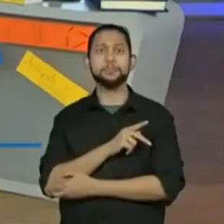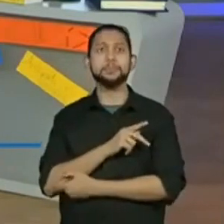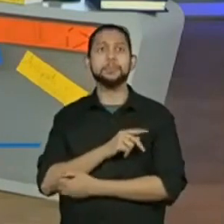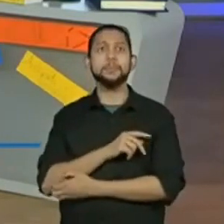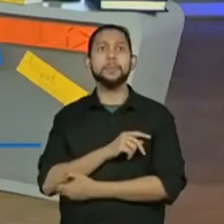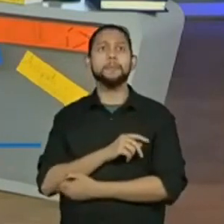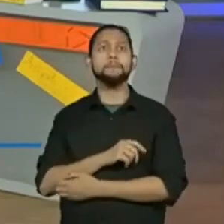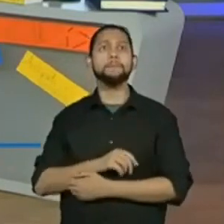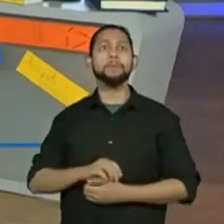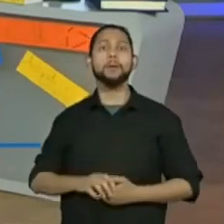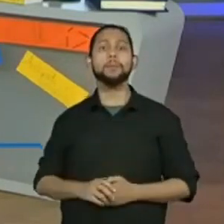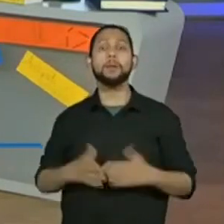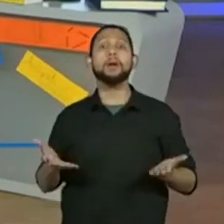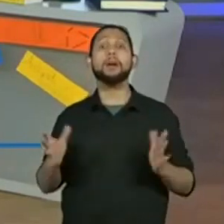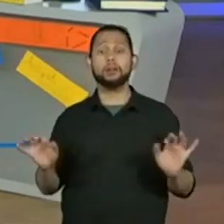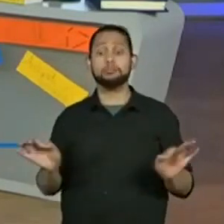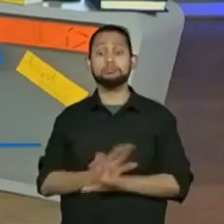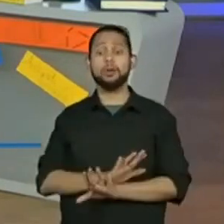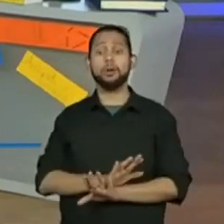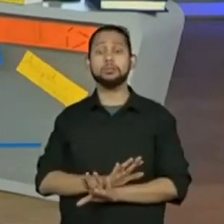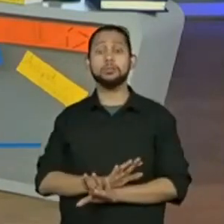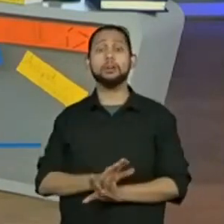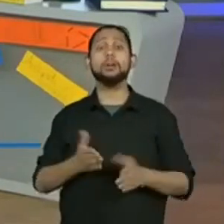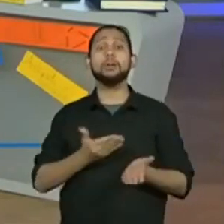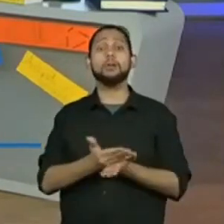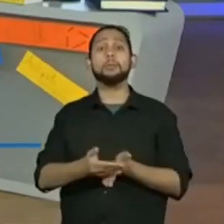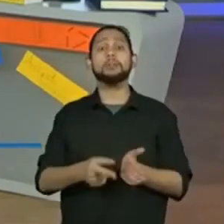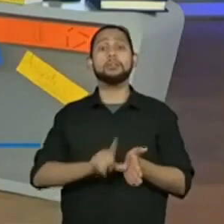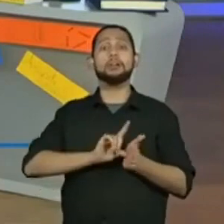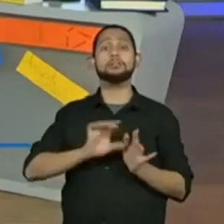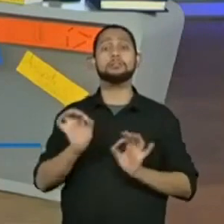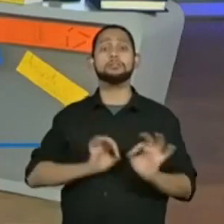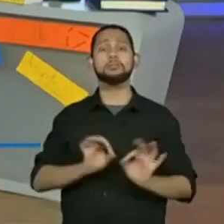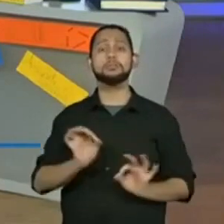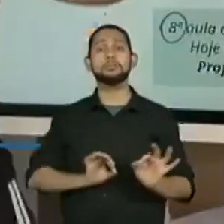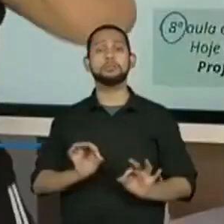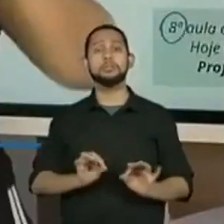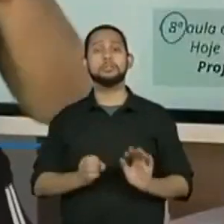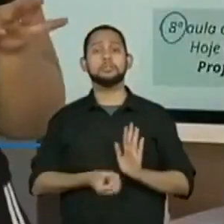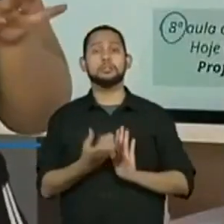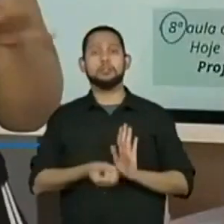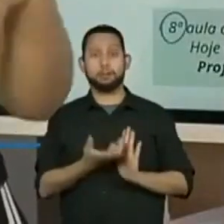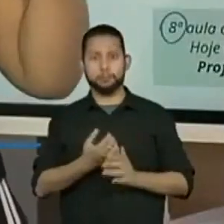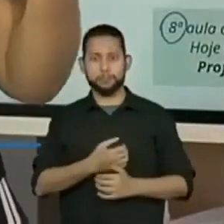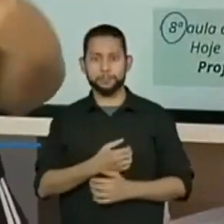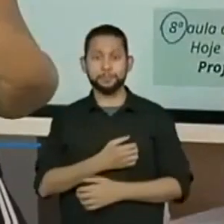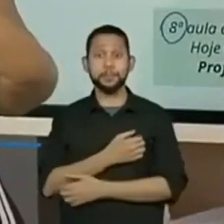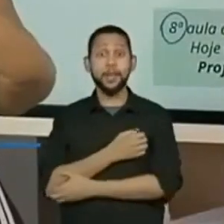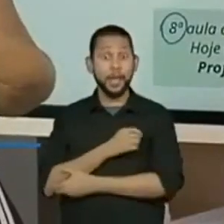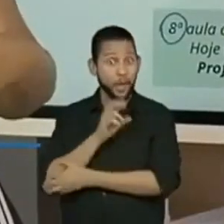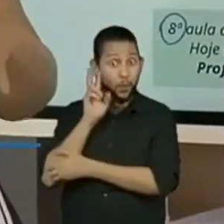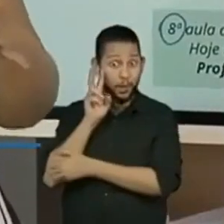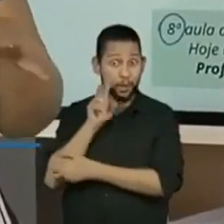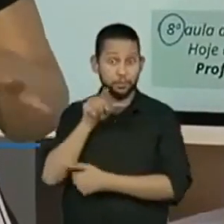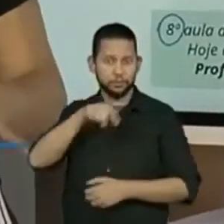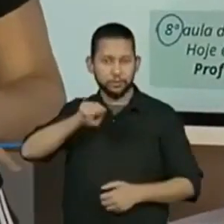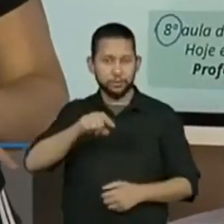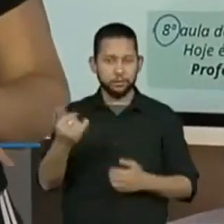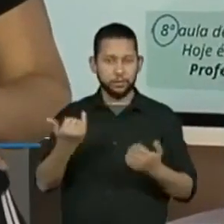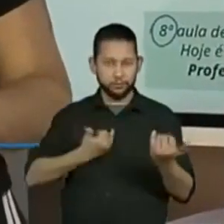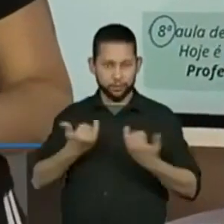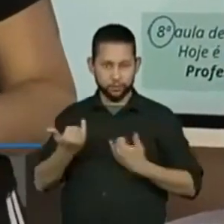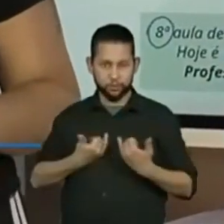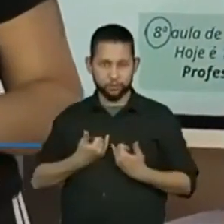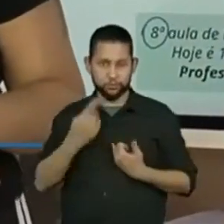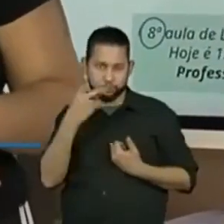Bom, preparação para sarau. O que que acontece? Vocês. Eu lembro que teve gente que falou que já estava preparando